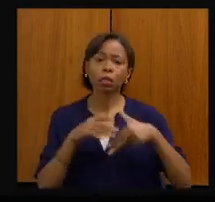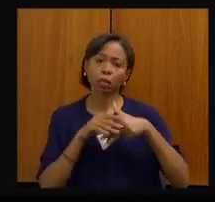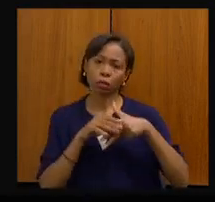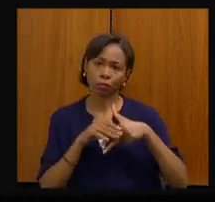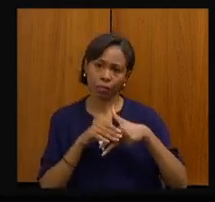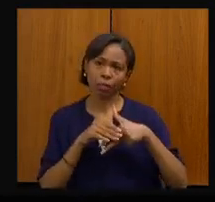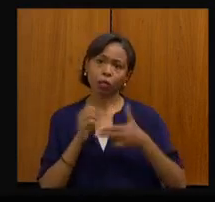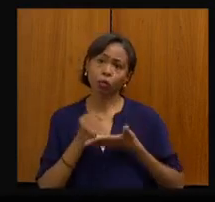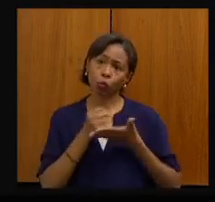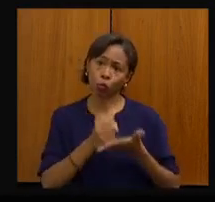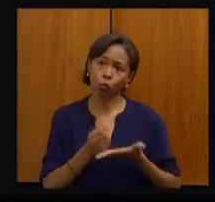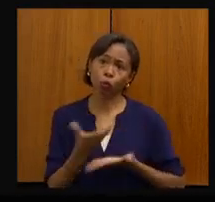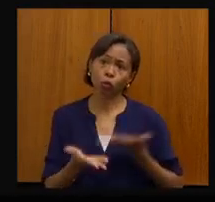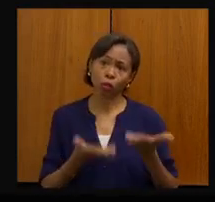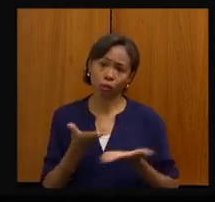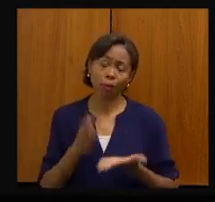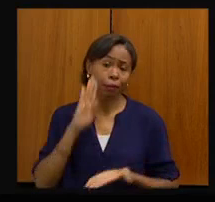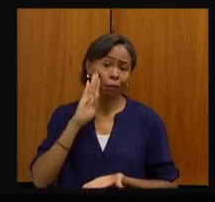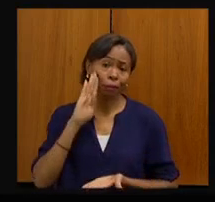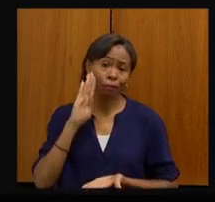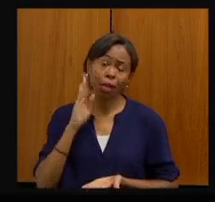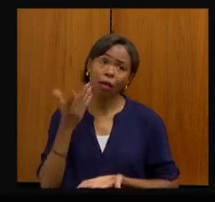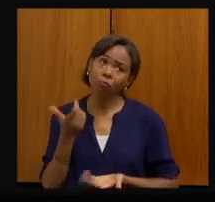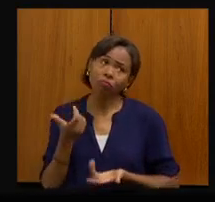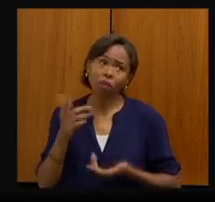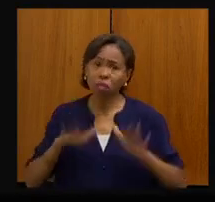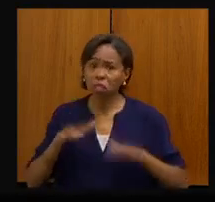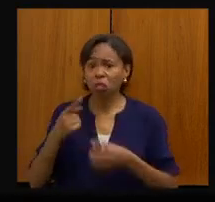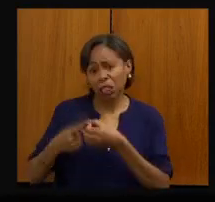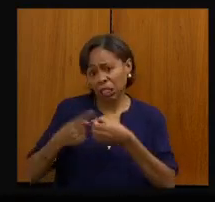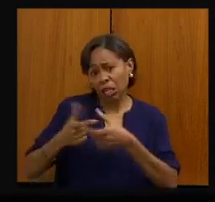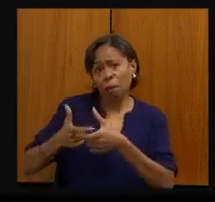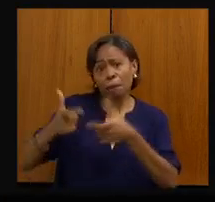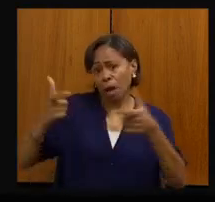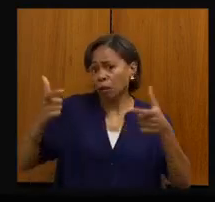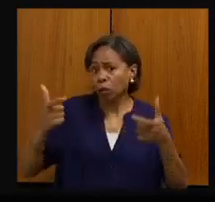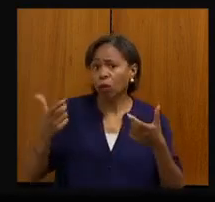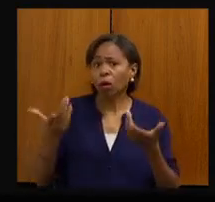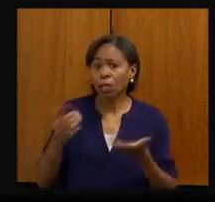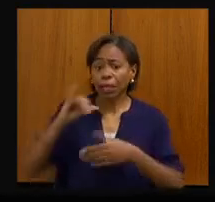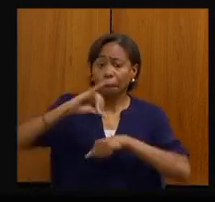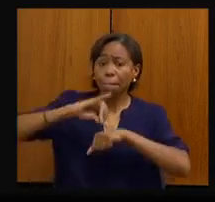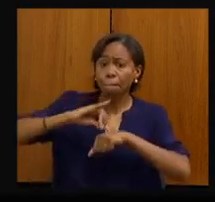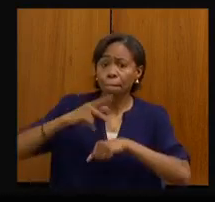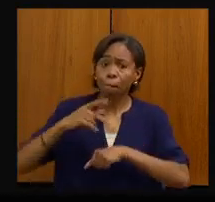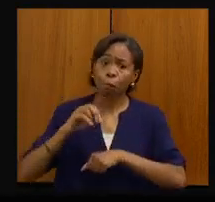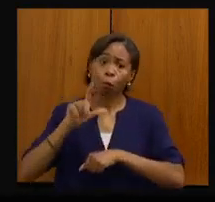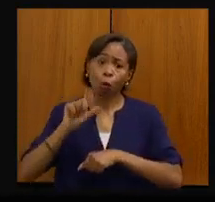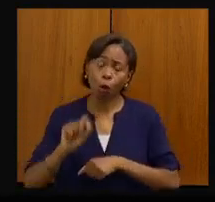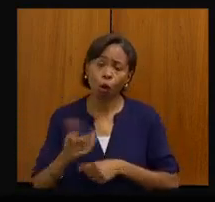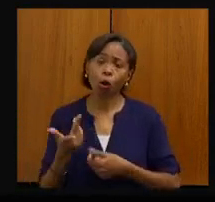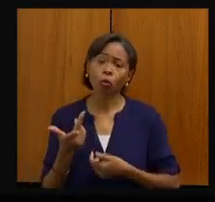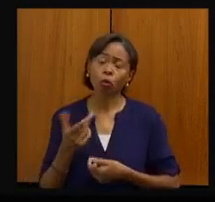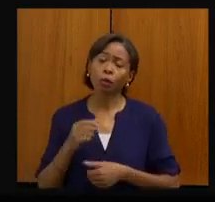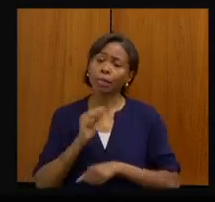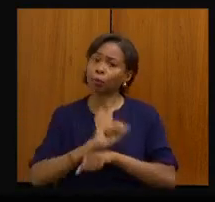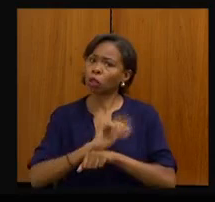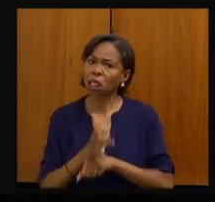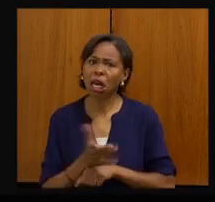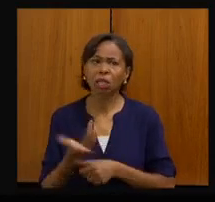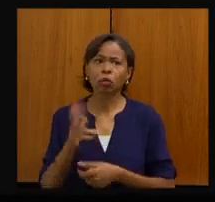com serviços, pelo menos nas cidades maiores, cidades forte e médio, cidades polos como Montes Claros, como Berá, Boberlândia,